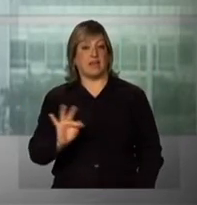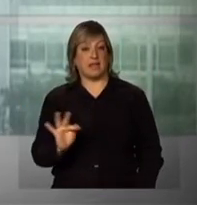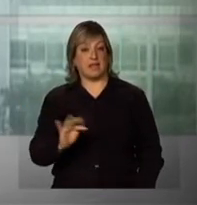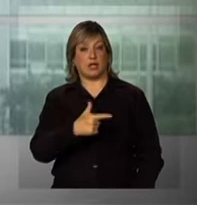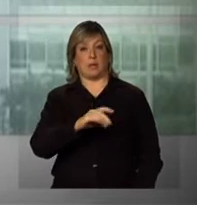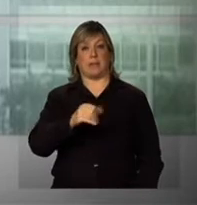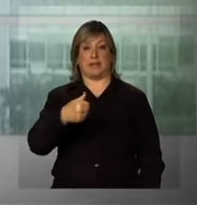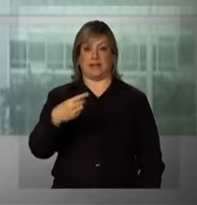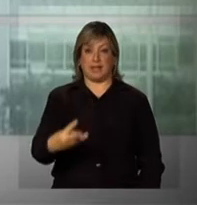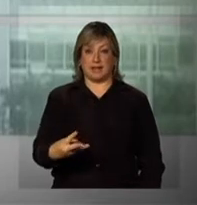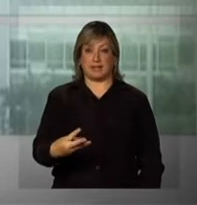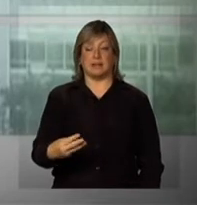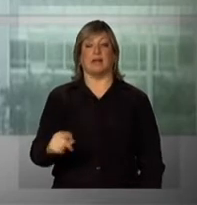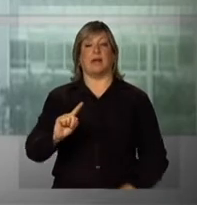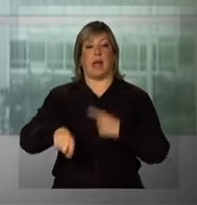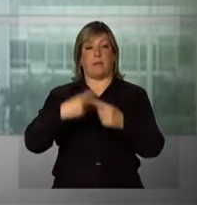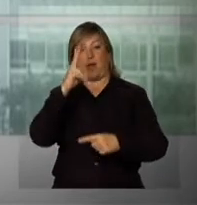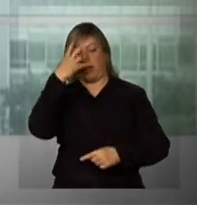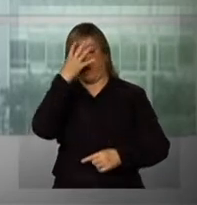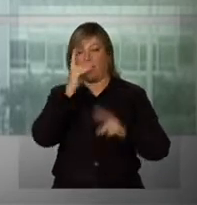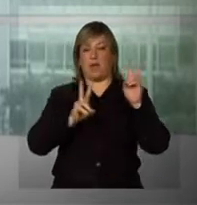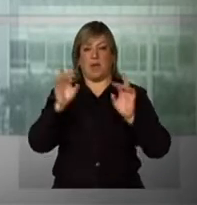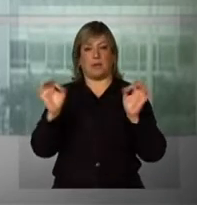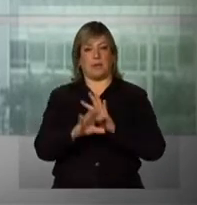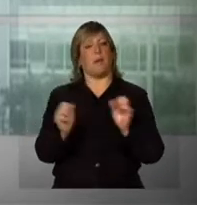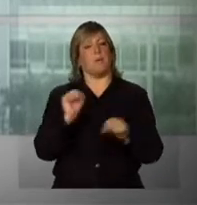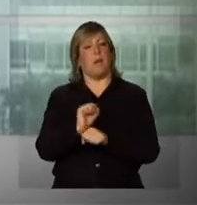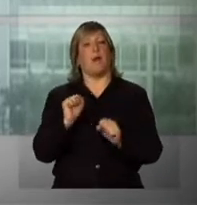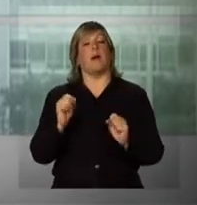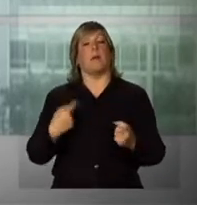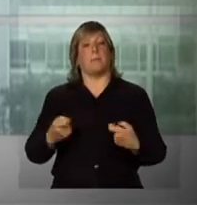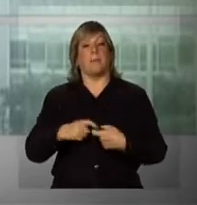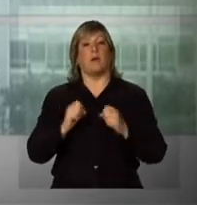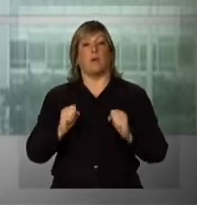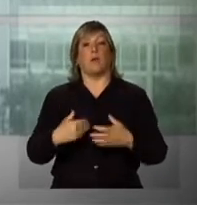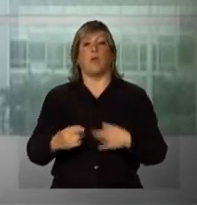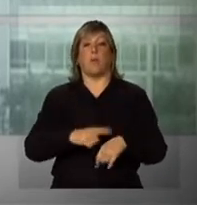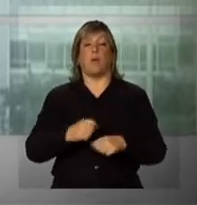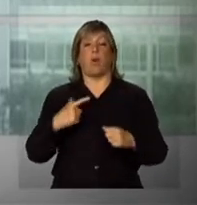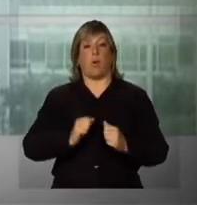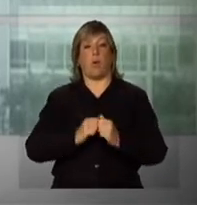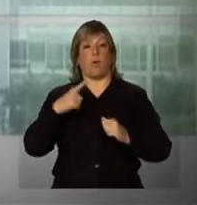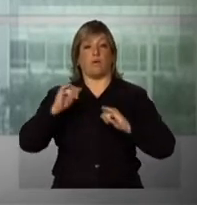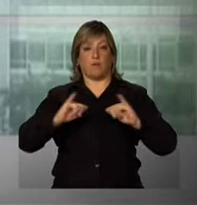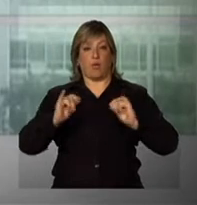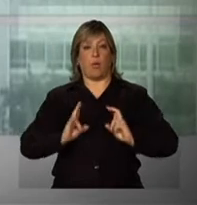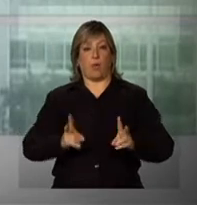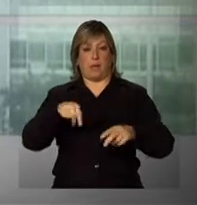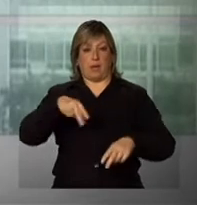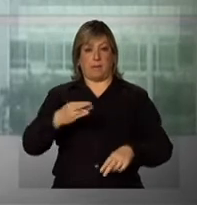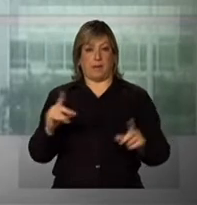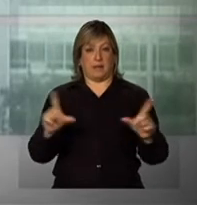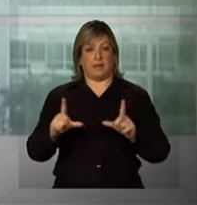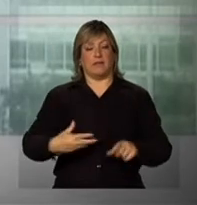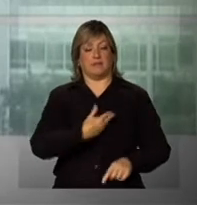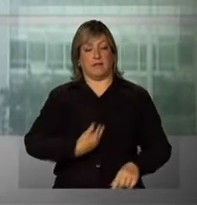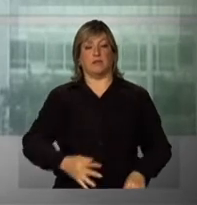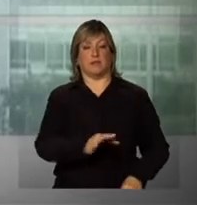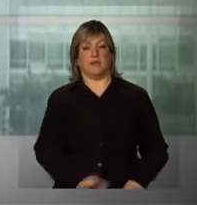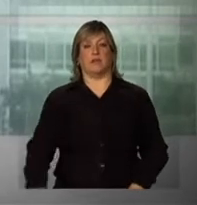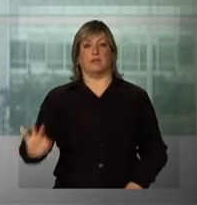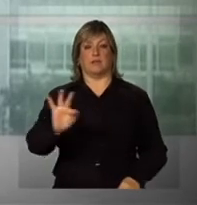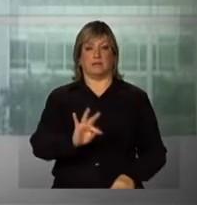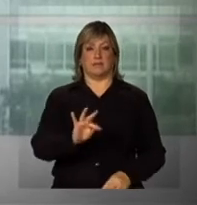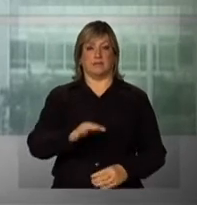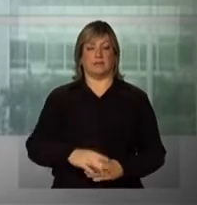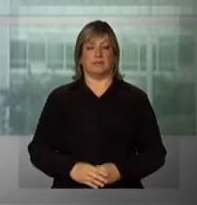de 2013, após o Carnaval. E nós podemos voltar a qualquer momento com outras informações. Continue na NBR, a TV